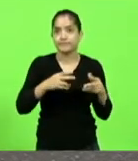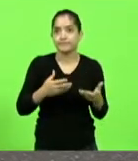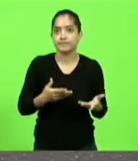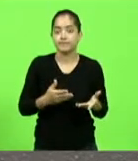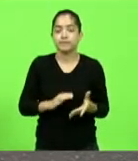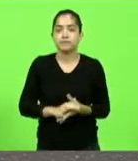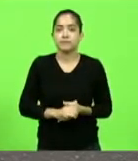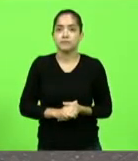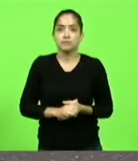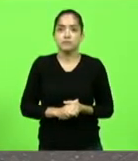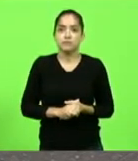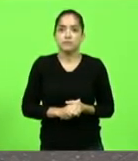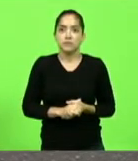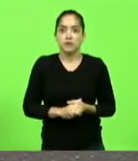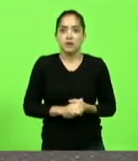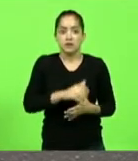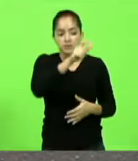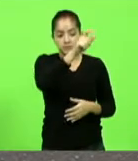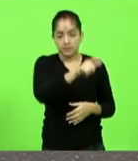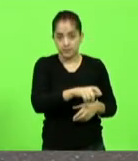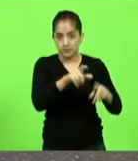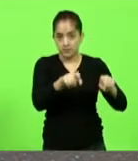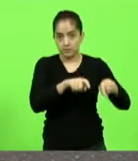desse agricultor